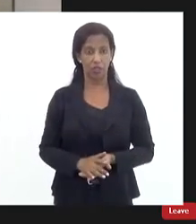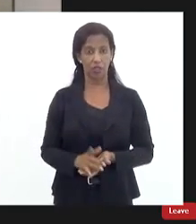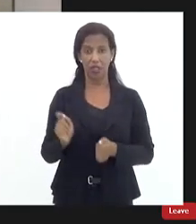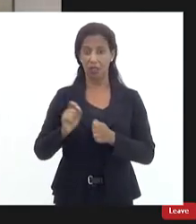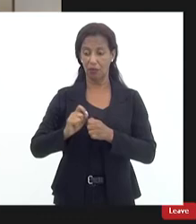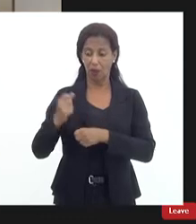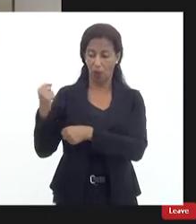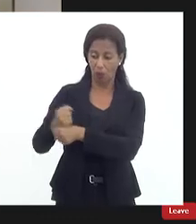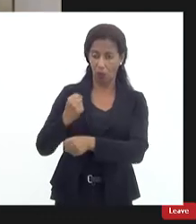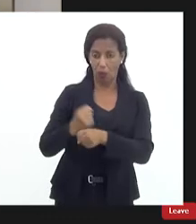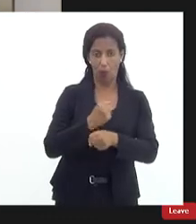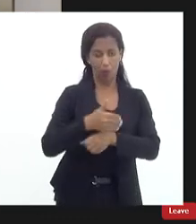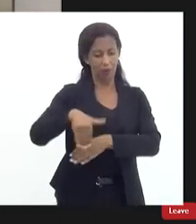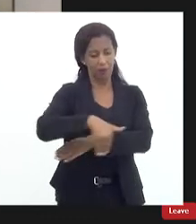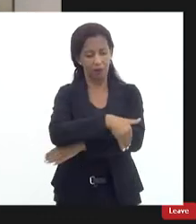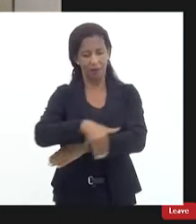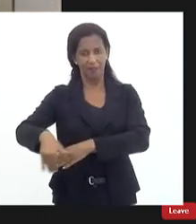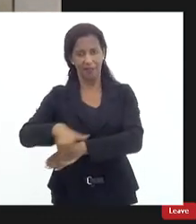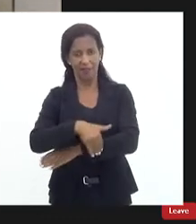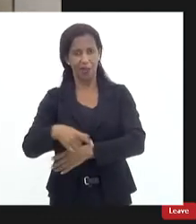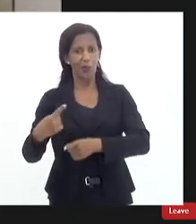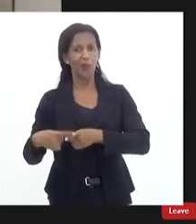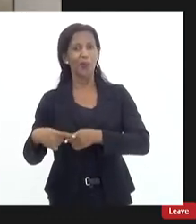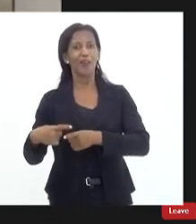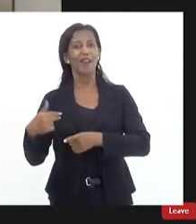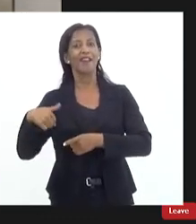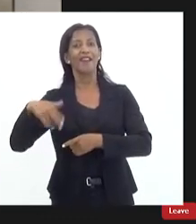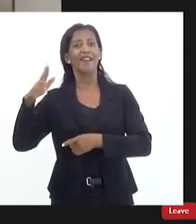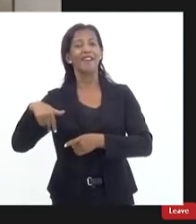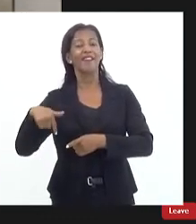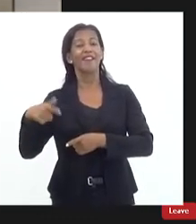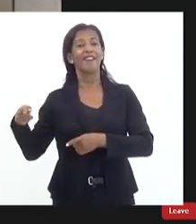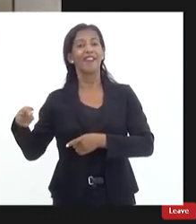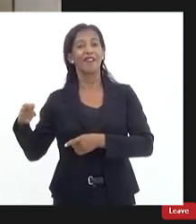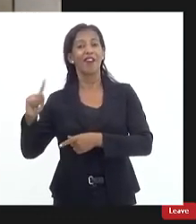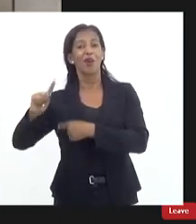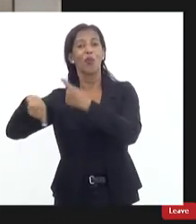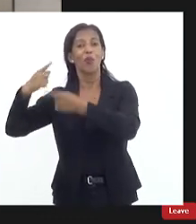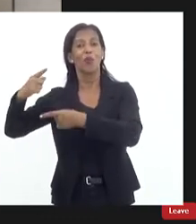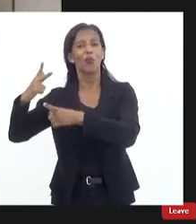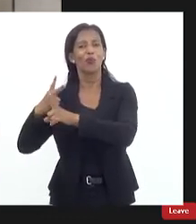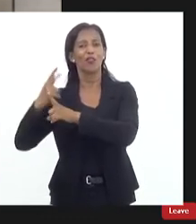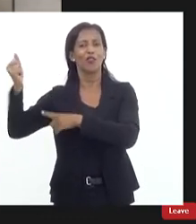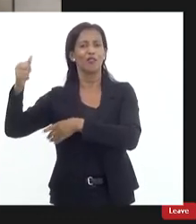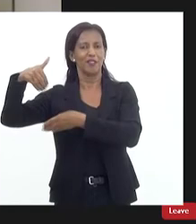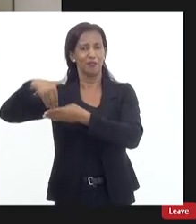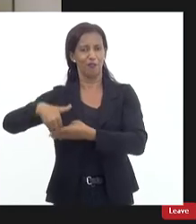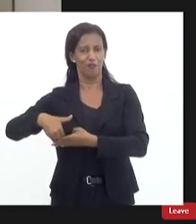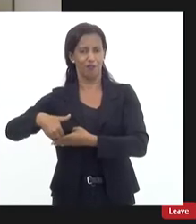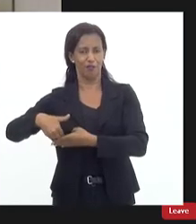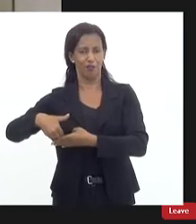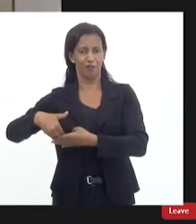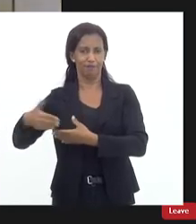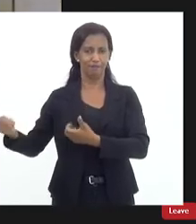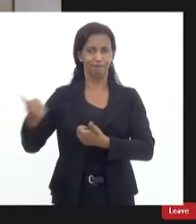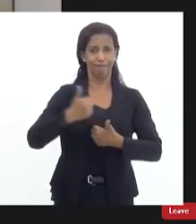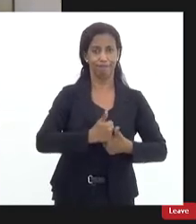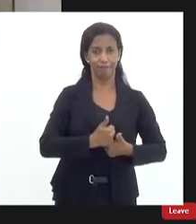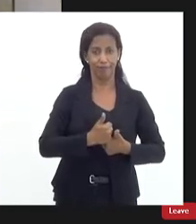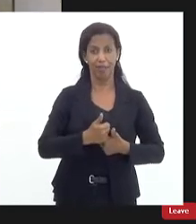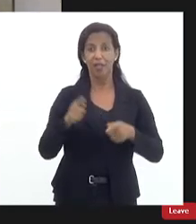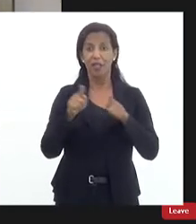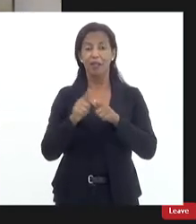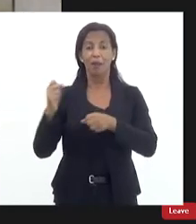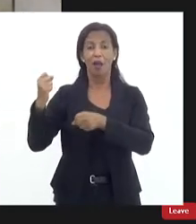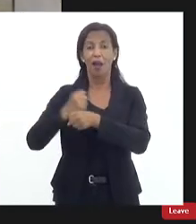faz a obra porque você sabe quem vai inaugurar vai ser o cara que não tiver no próximo mandato então você nunca faz obra de saneamento básico e outra coisa é a obra embaixo da